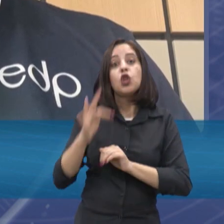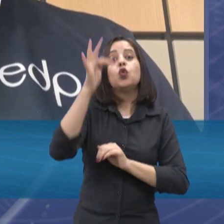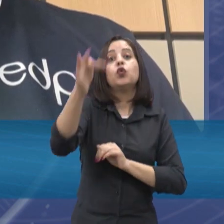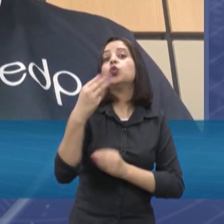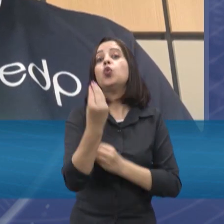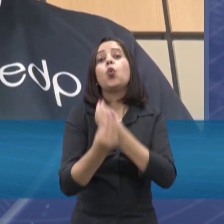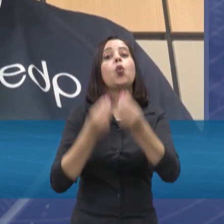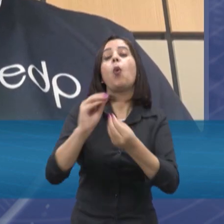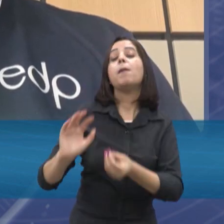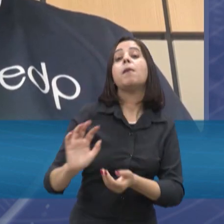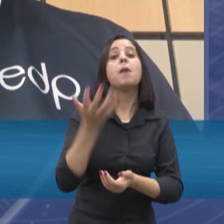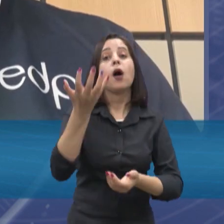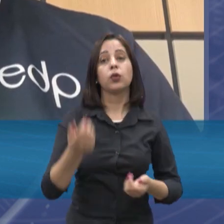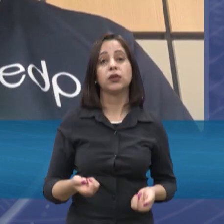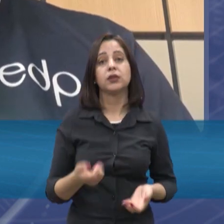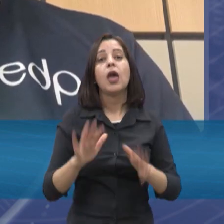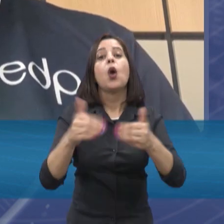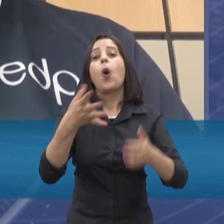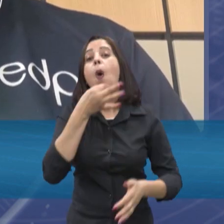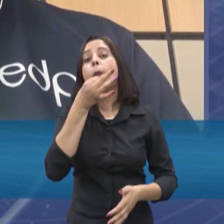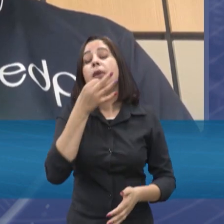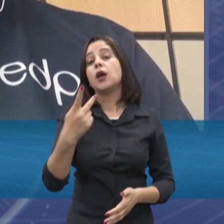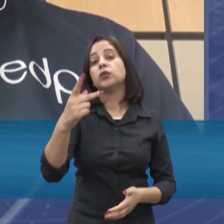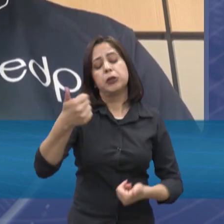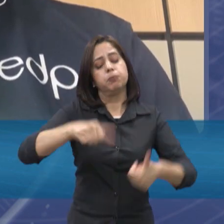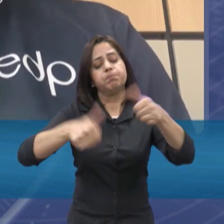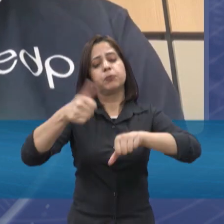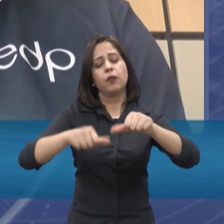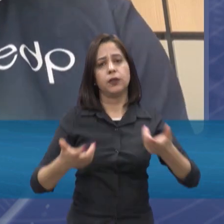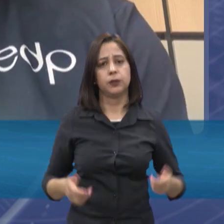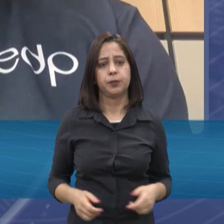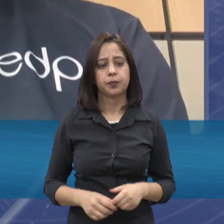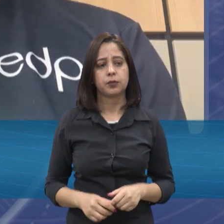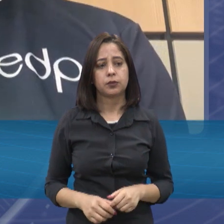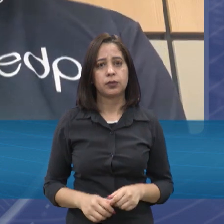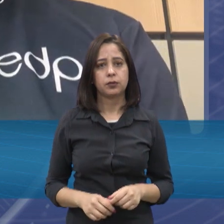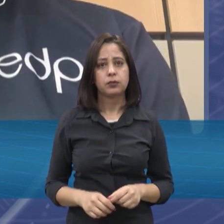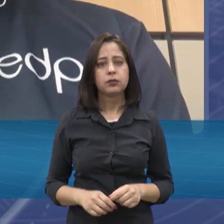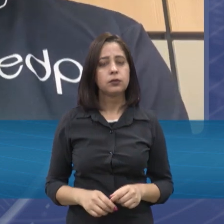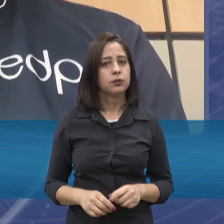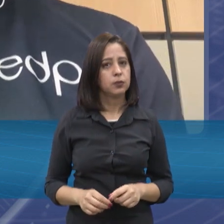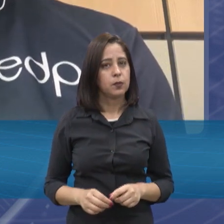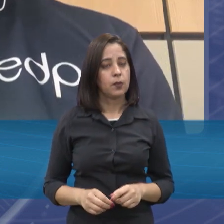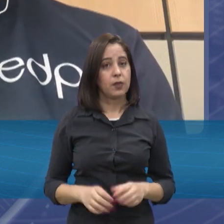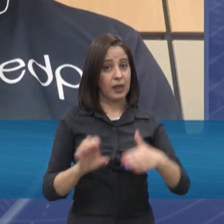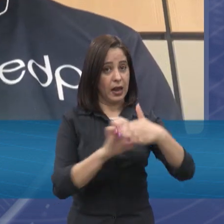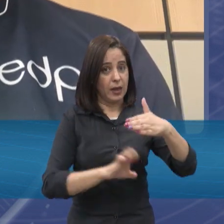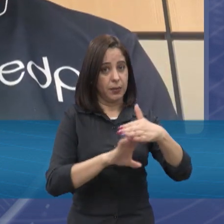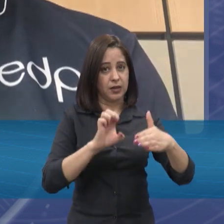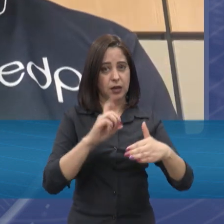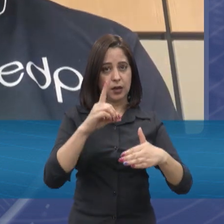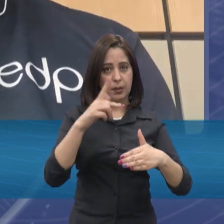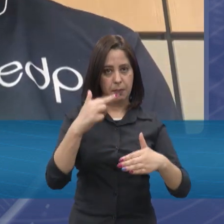até para a gente ampliar esse assunto, como que você avalia por futuro, Roberto? Olha, a EDP tem apostado bastante em